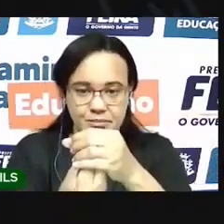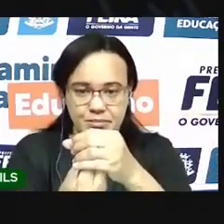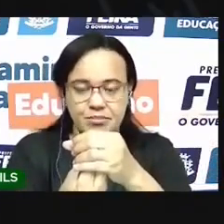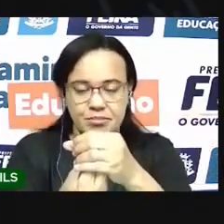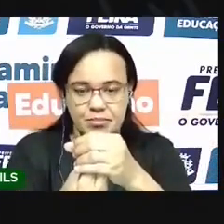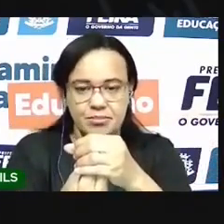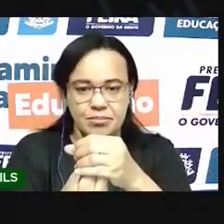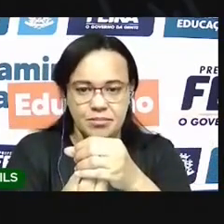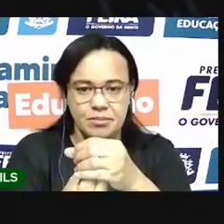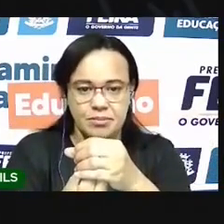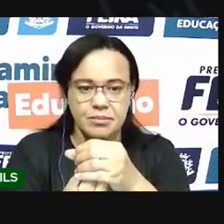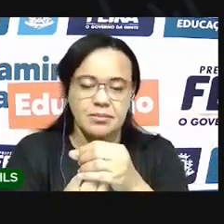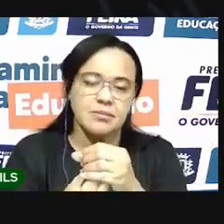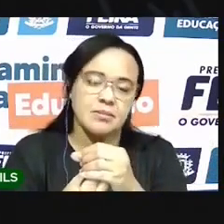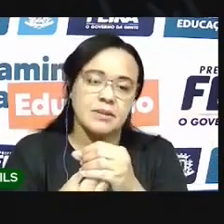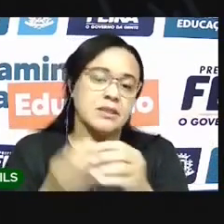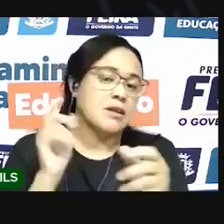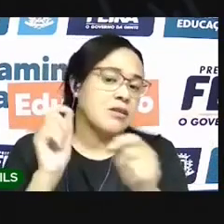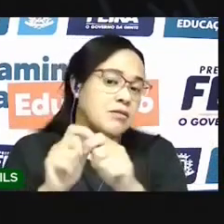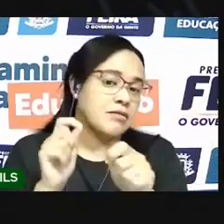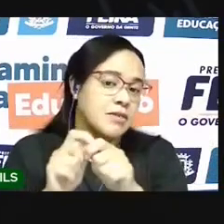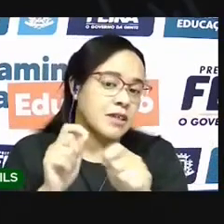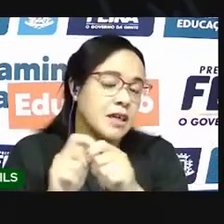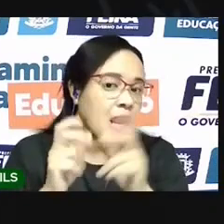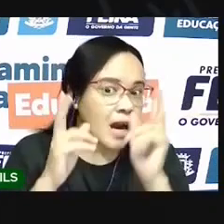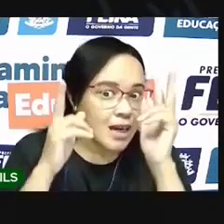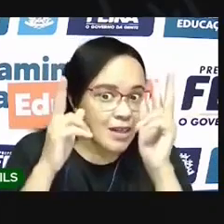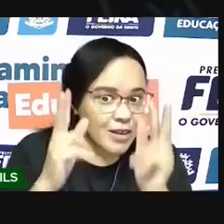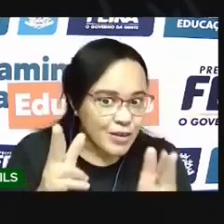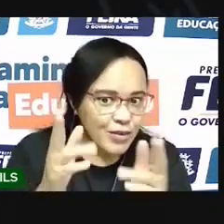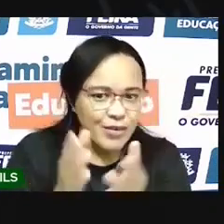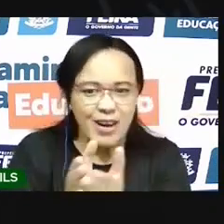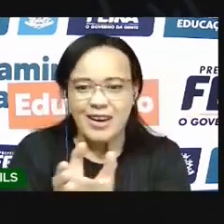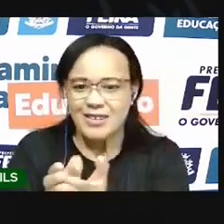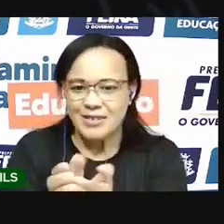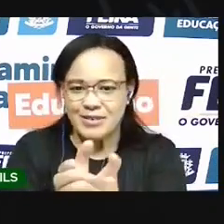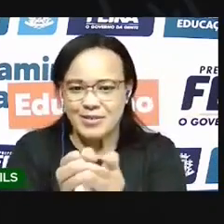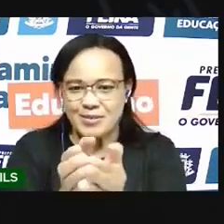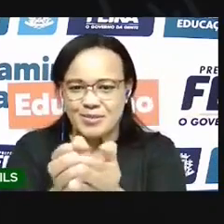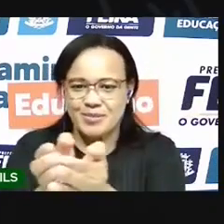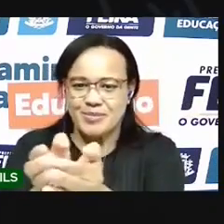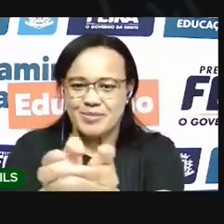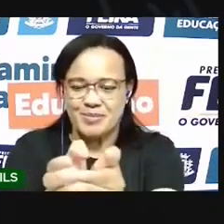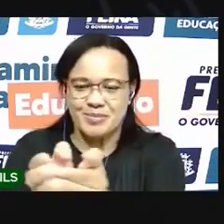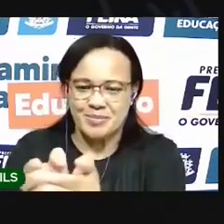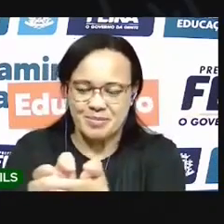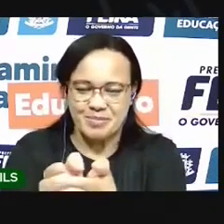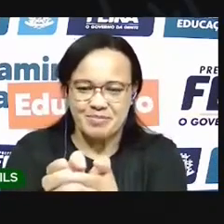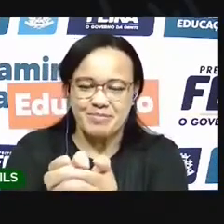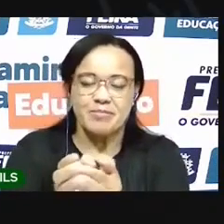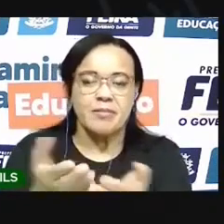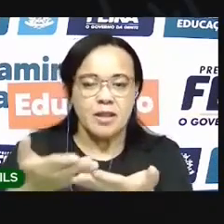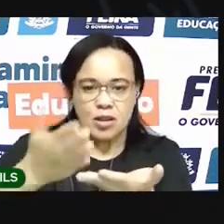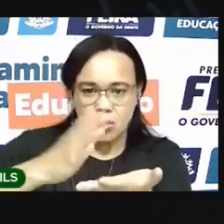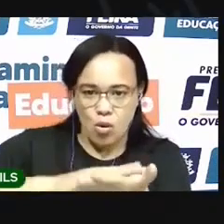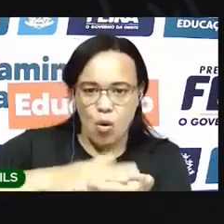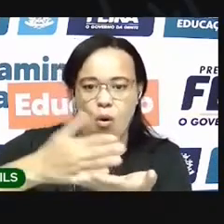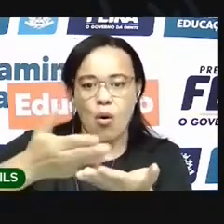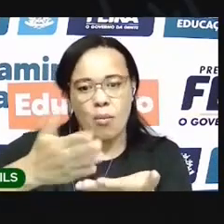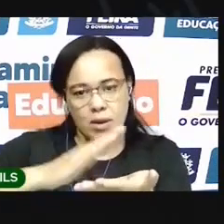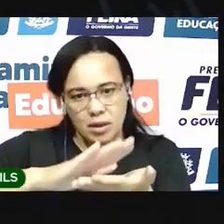Para ficar já no formato de um barco Vai dobrando E sua dobradura Você vai